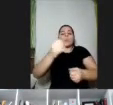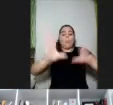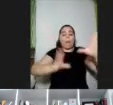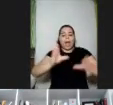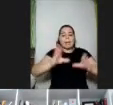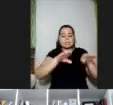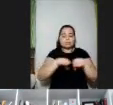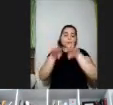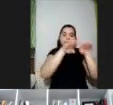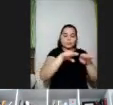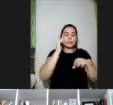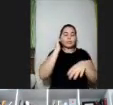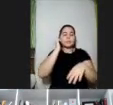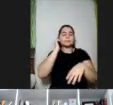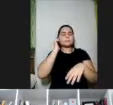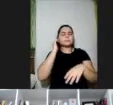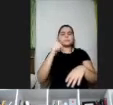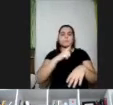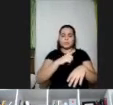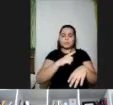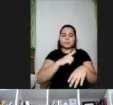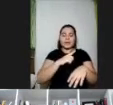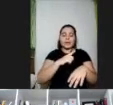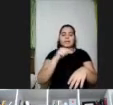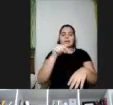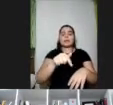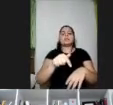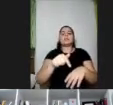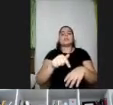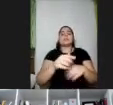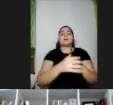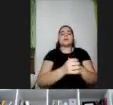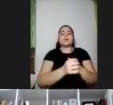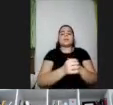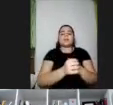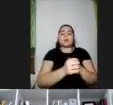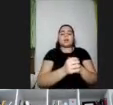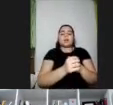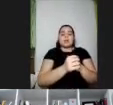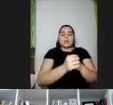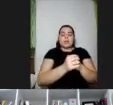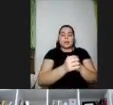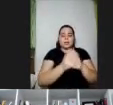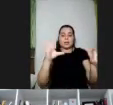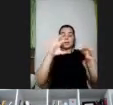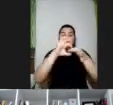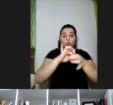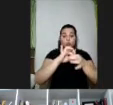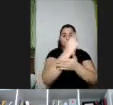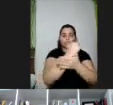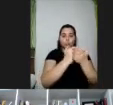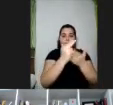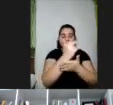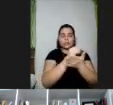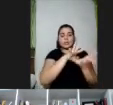E a gente tem aqui como um paraíco o desenho universal, pensando na questão da acessibilidade às tecnologias